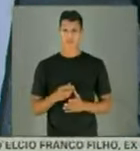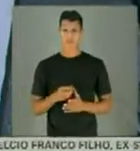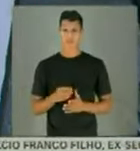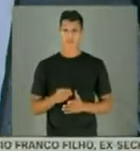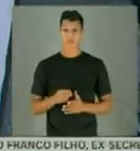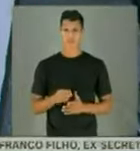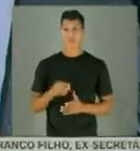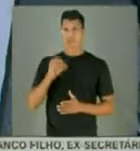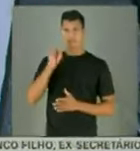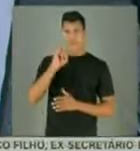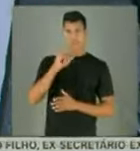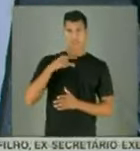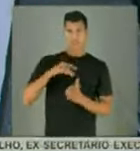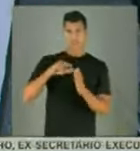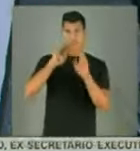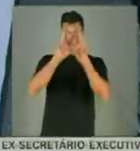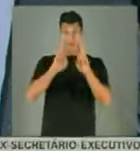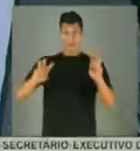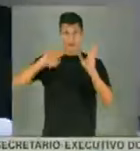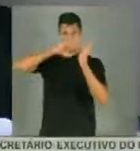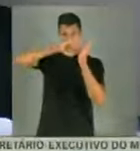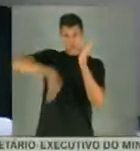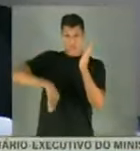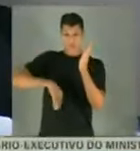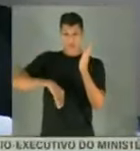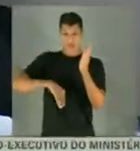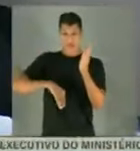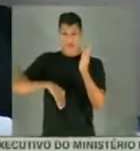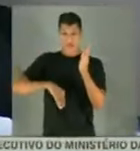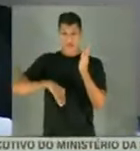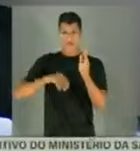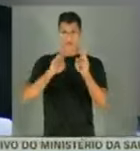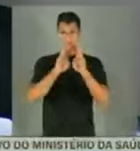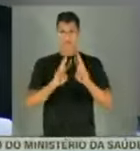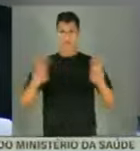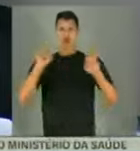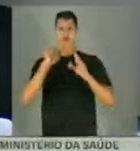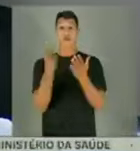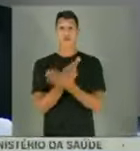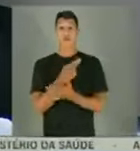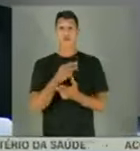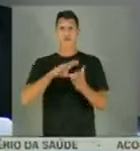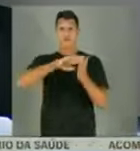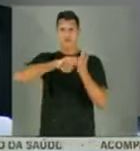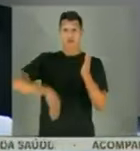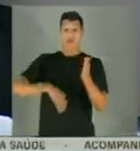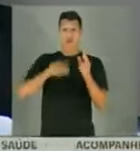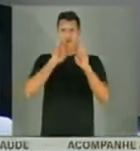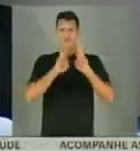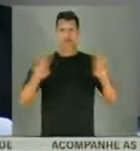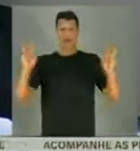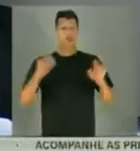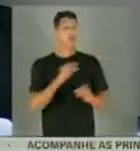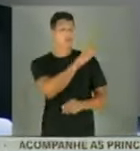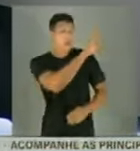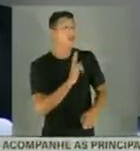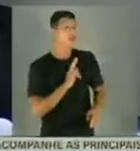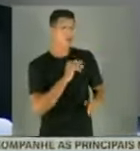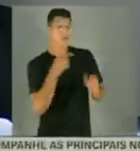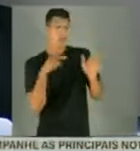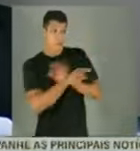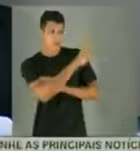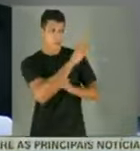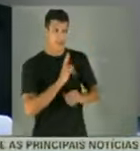Se eu retirar essa nota aí, do site, o vai acontecer? Retirou do site. Então me responda uma coisa.